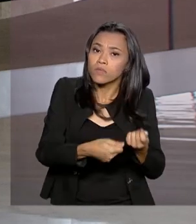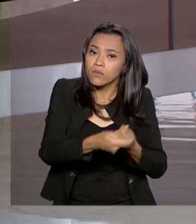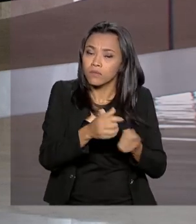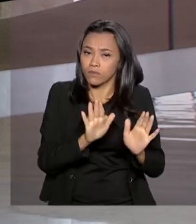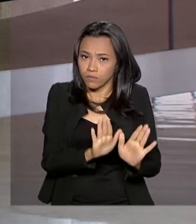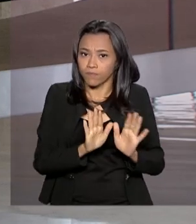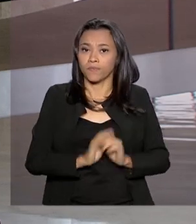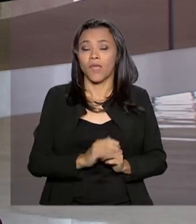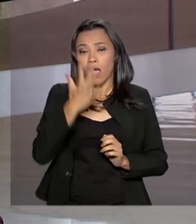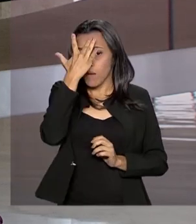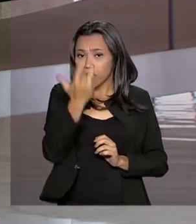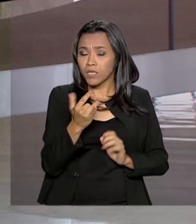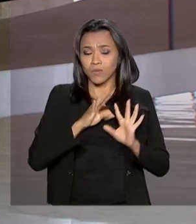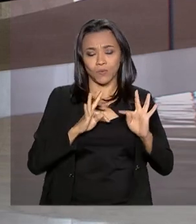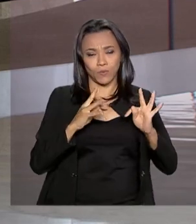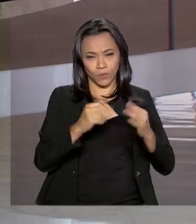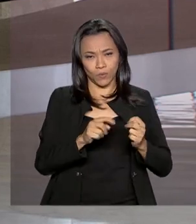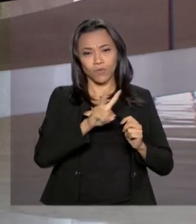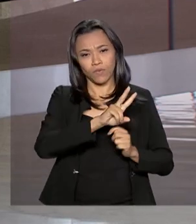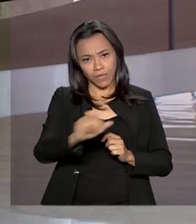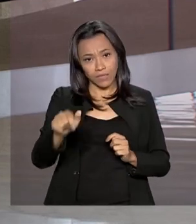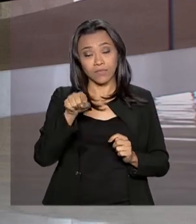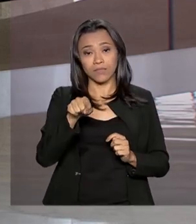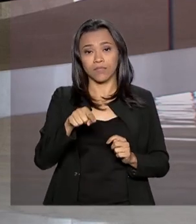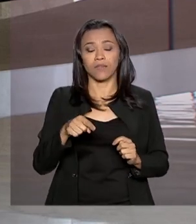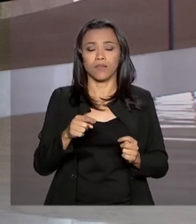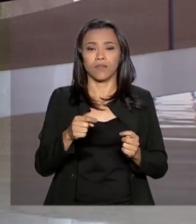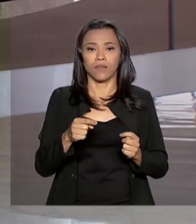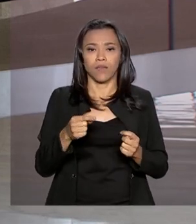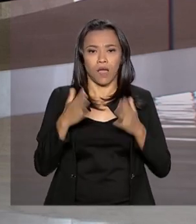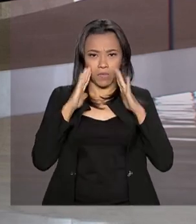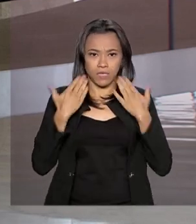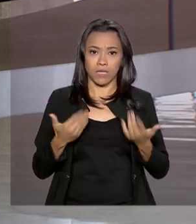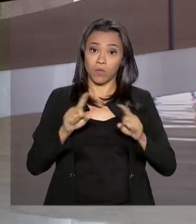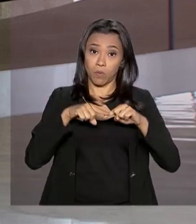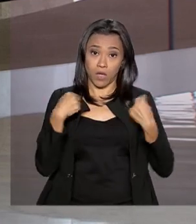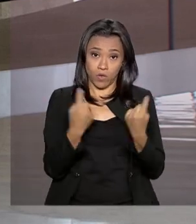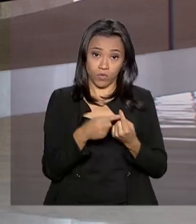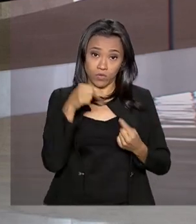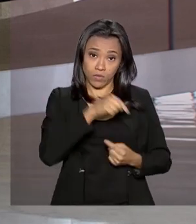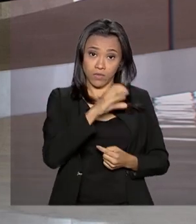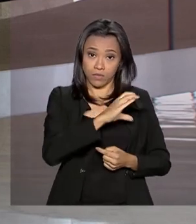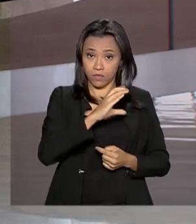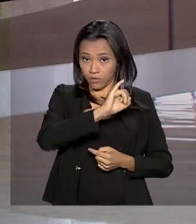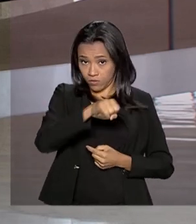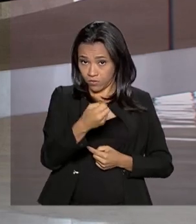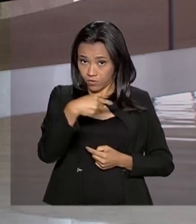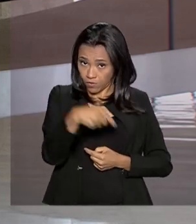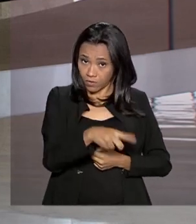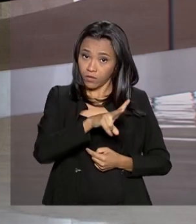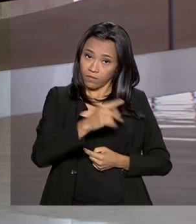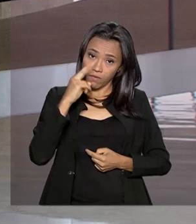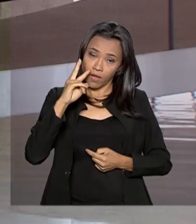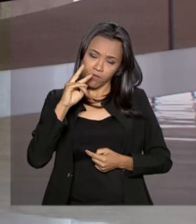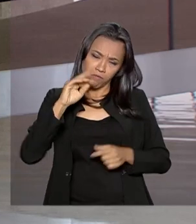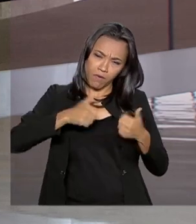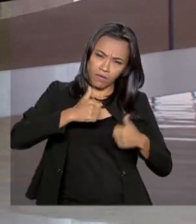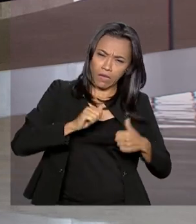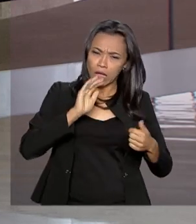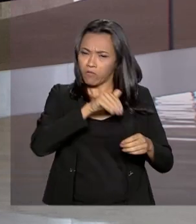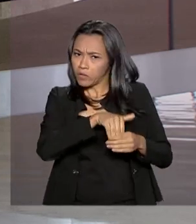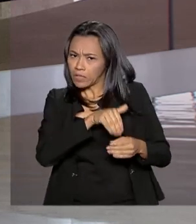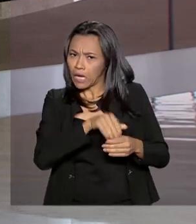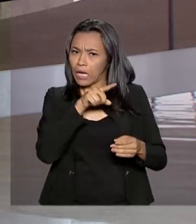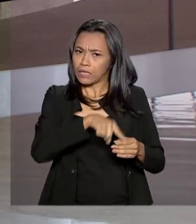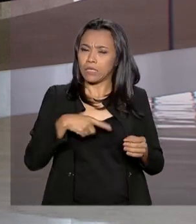Amanhã, tudo isso deve ser colocado na mesa, na reunião da Comissão de Constituição e Justiça, que vai julgar, vai votar aí o parecer